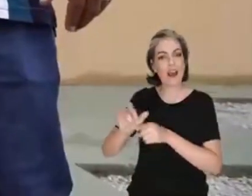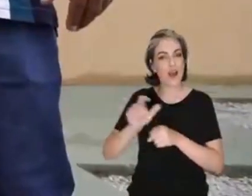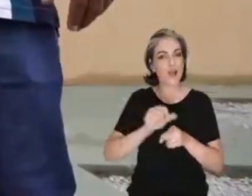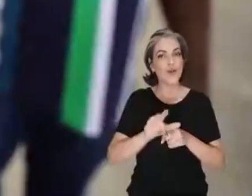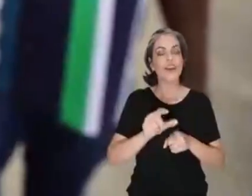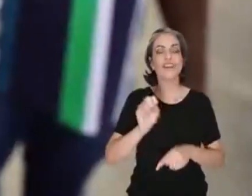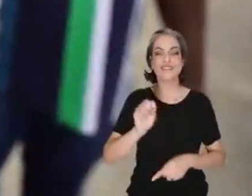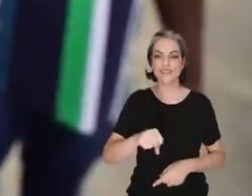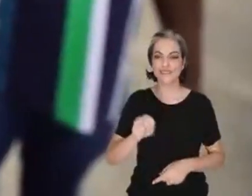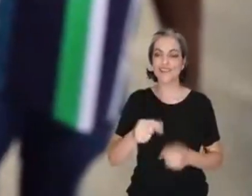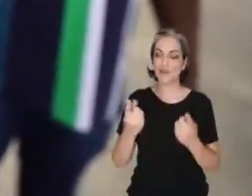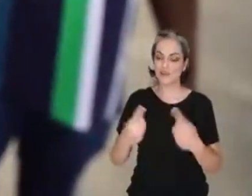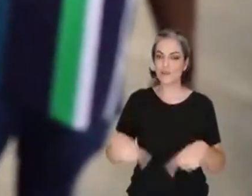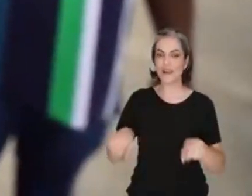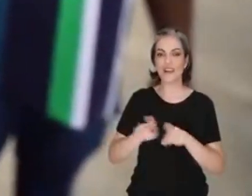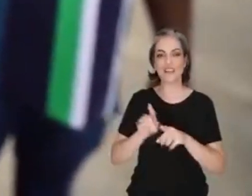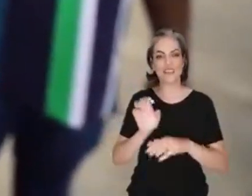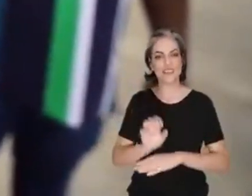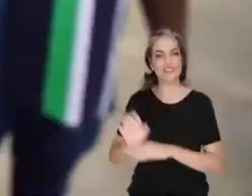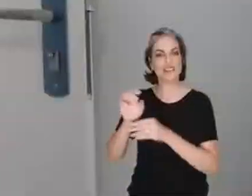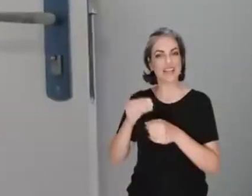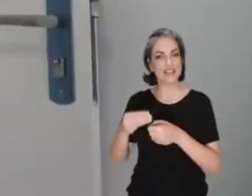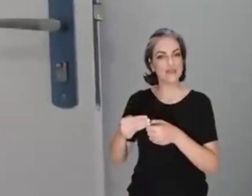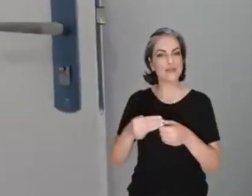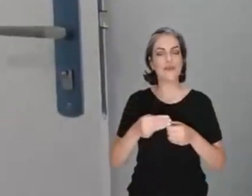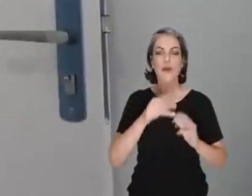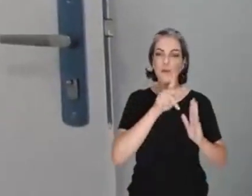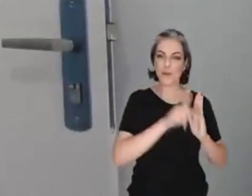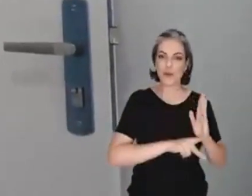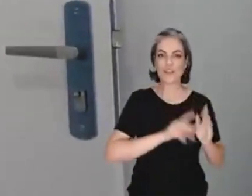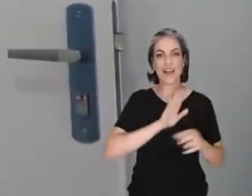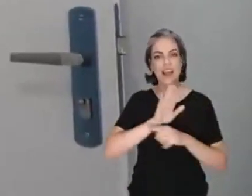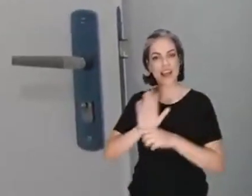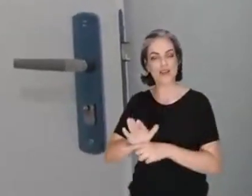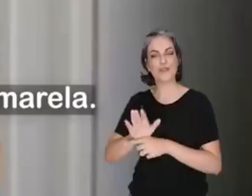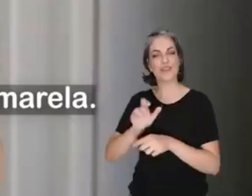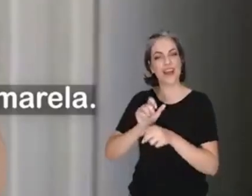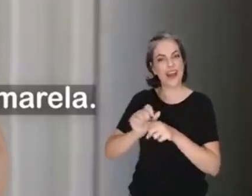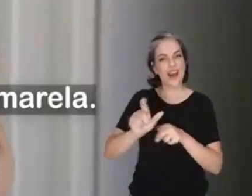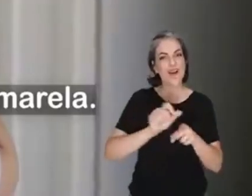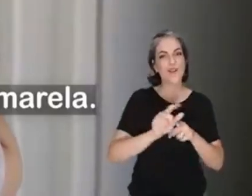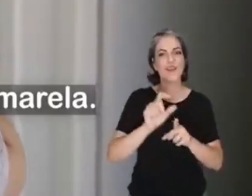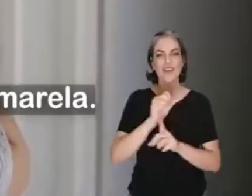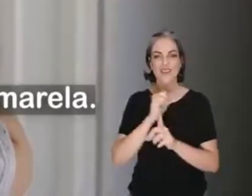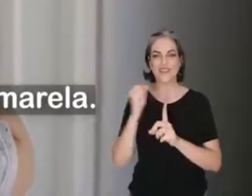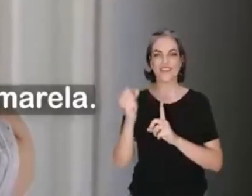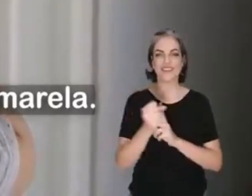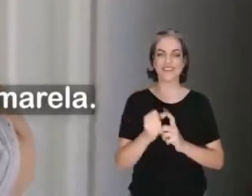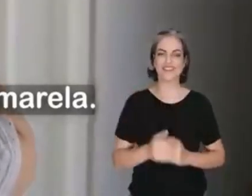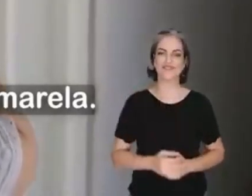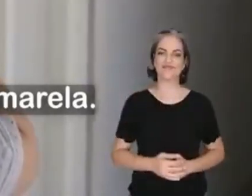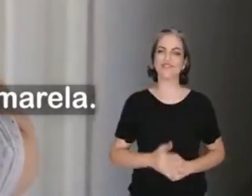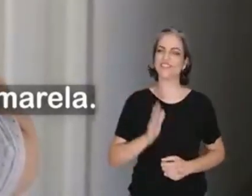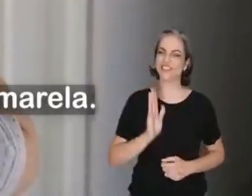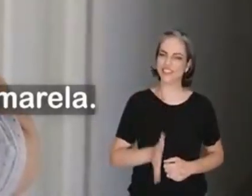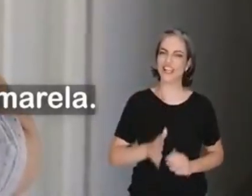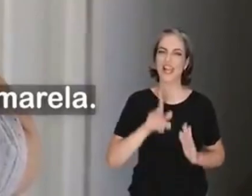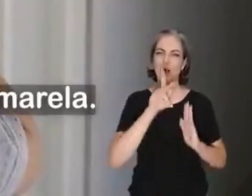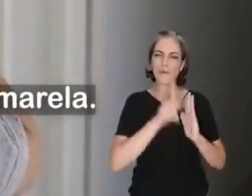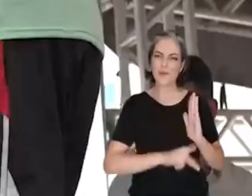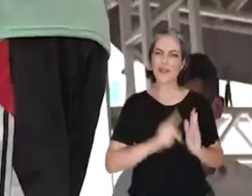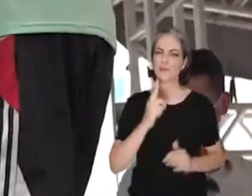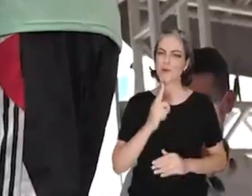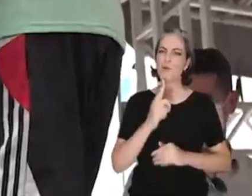municípios, o Casa Verde e Amarela lançará uma grande ação de aluguel social. Completamos um ano do programa Casa